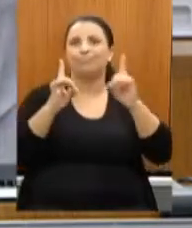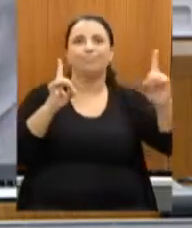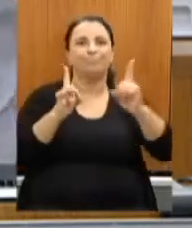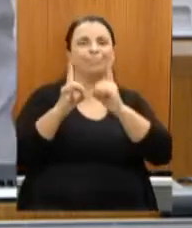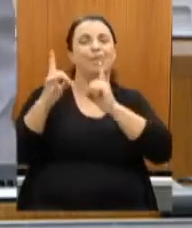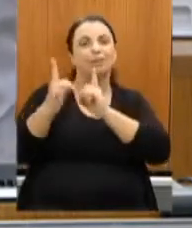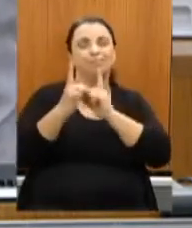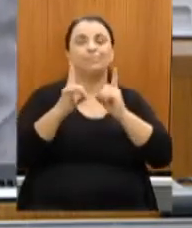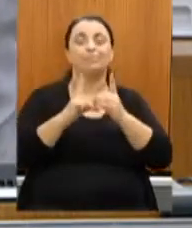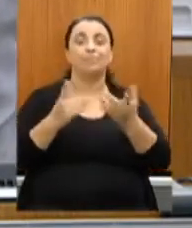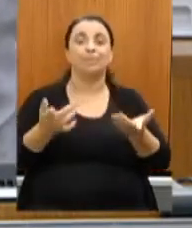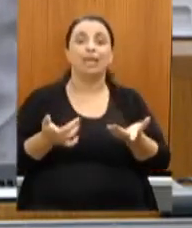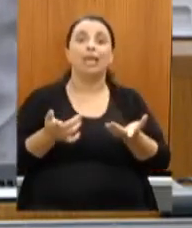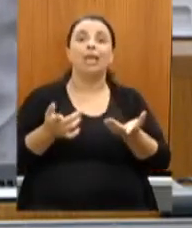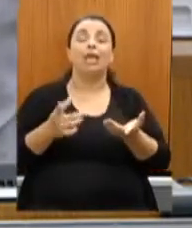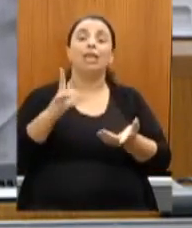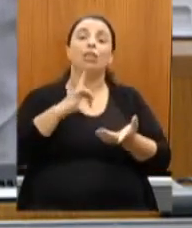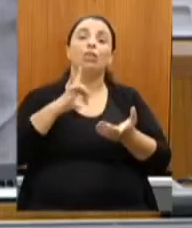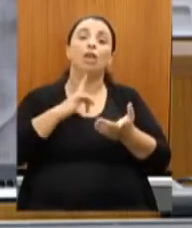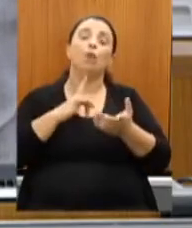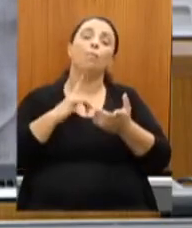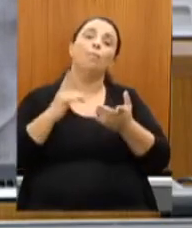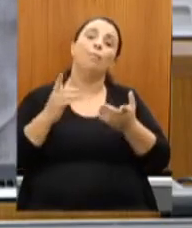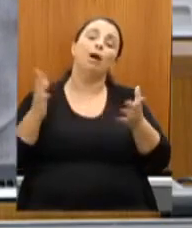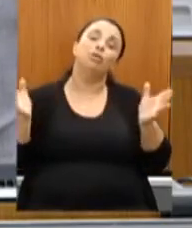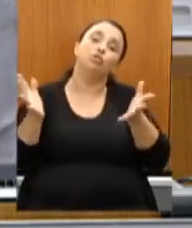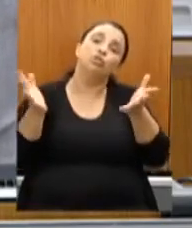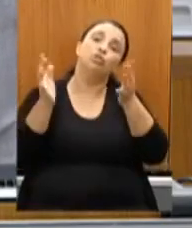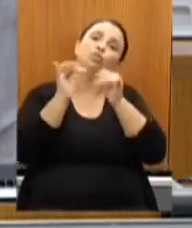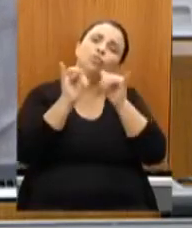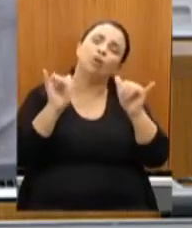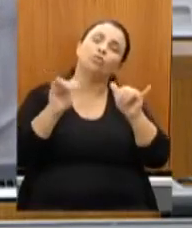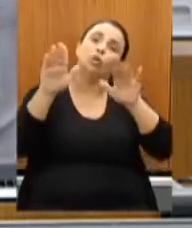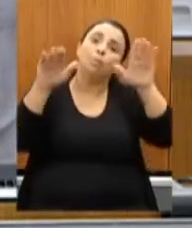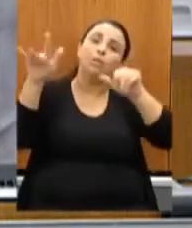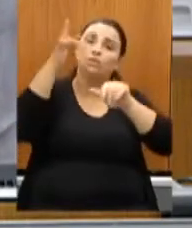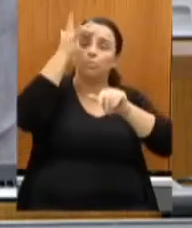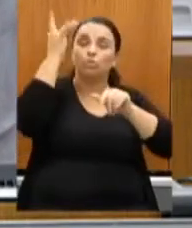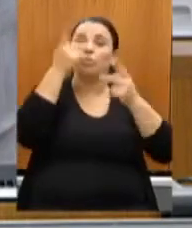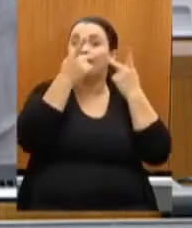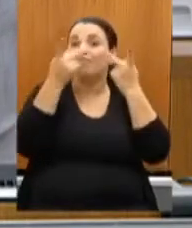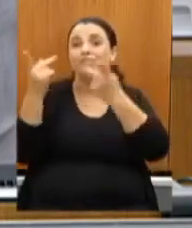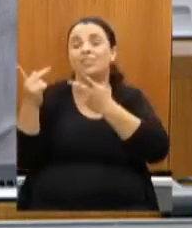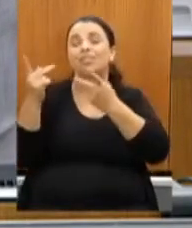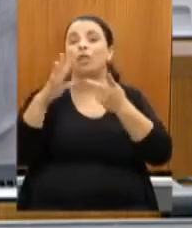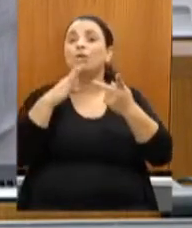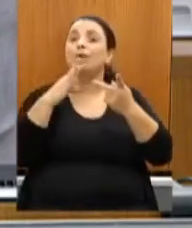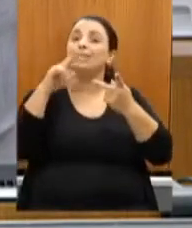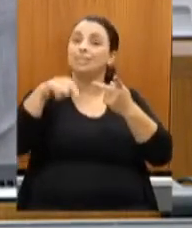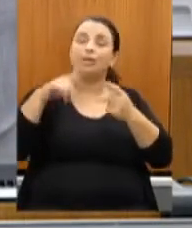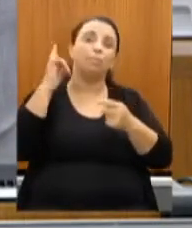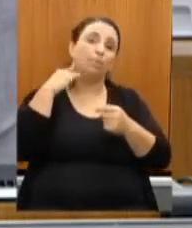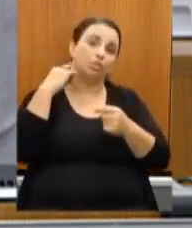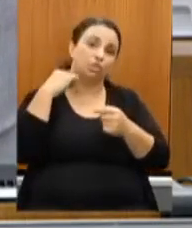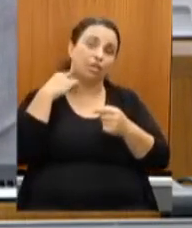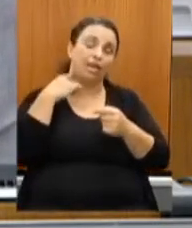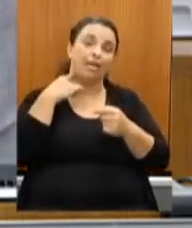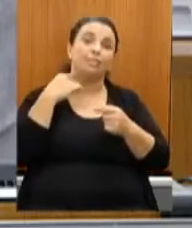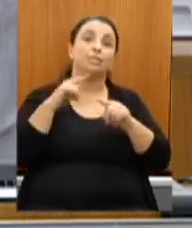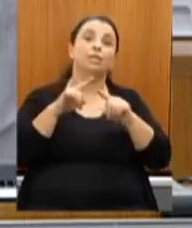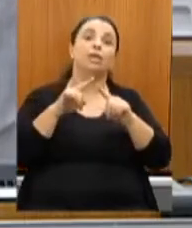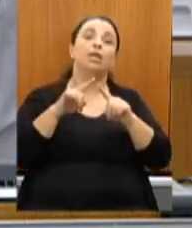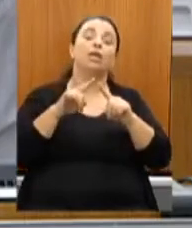chamando as pessoas para visitarem ainda mais minas mas nós optamos junto com a secretaria a